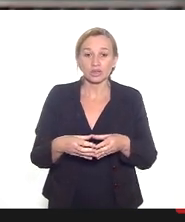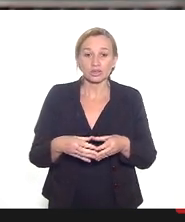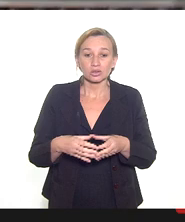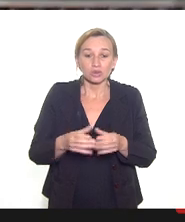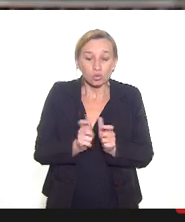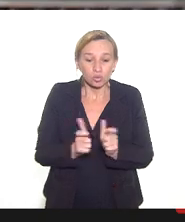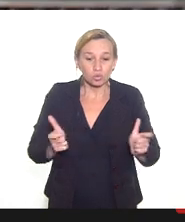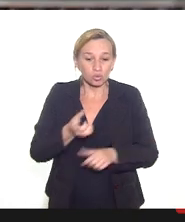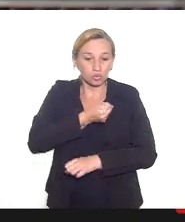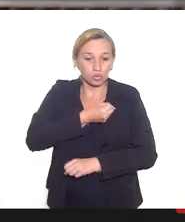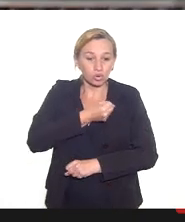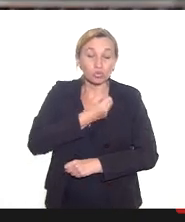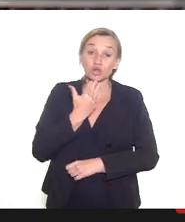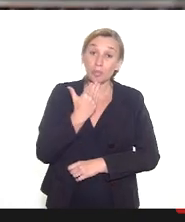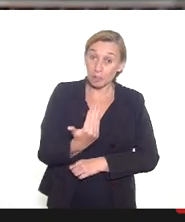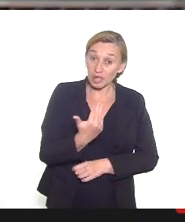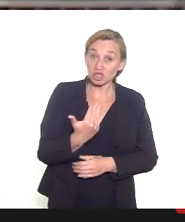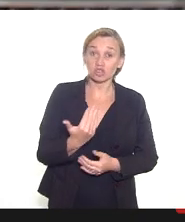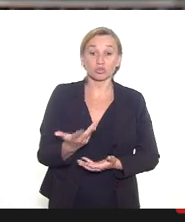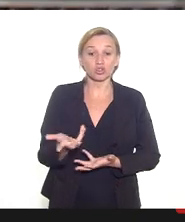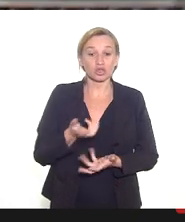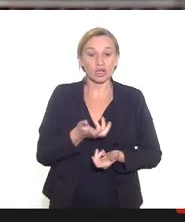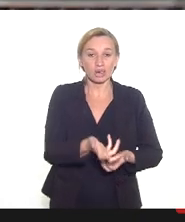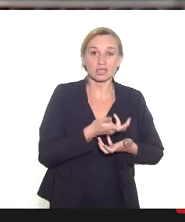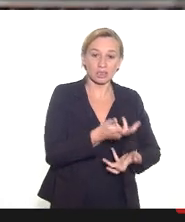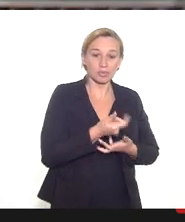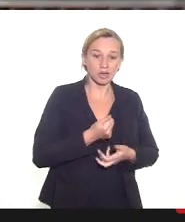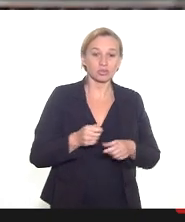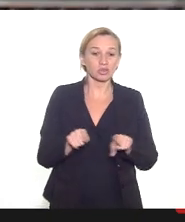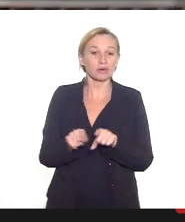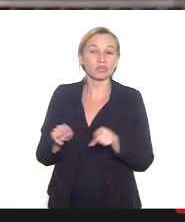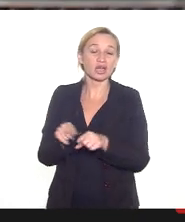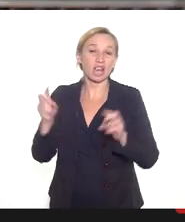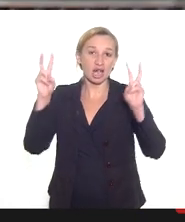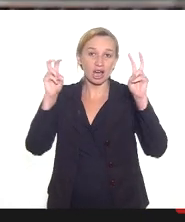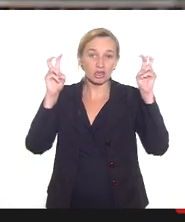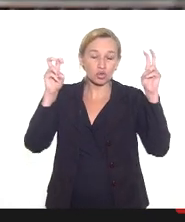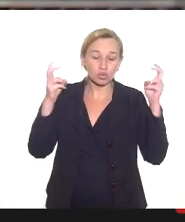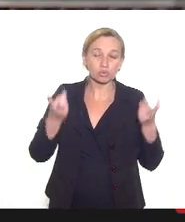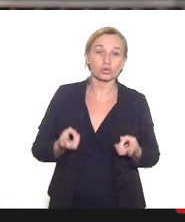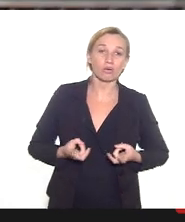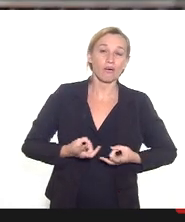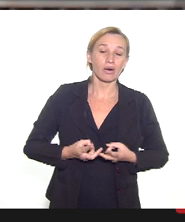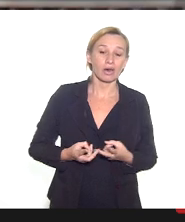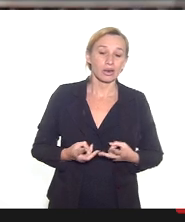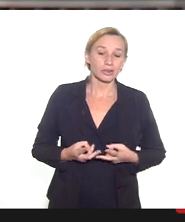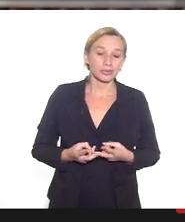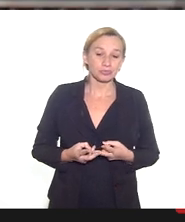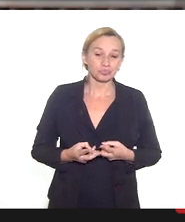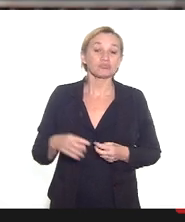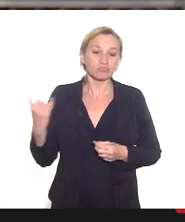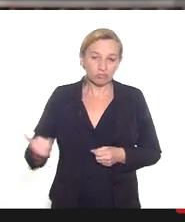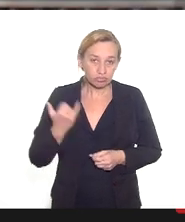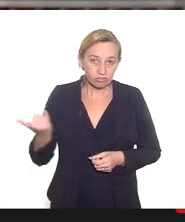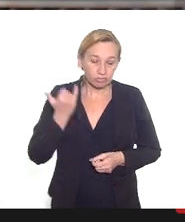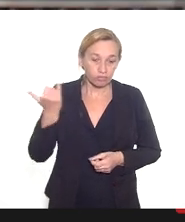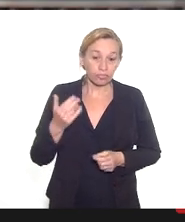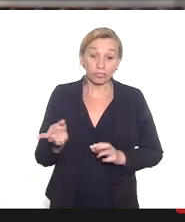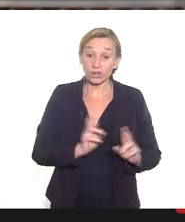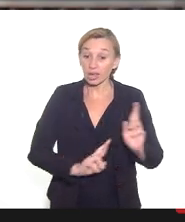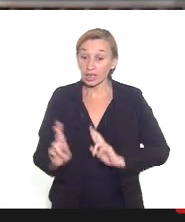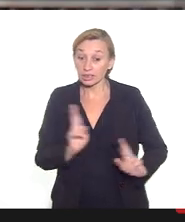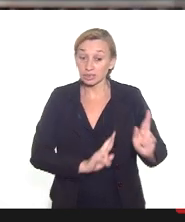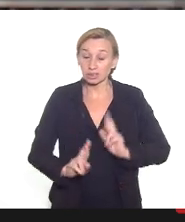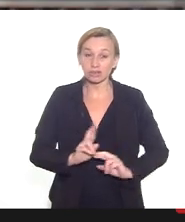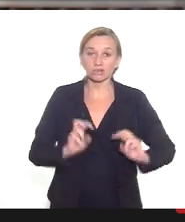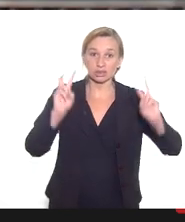grande número de pedidos que recebemos e de questões muito importantes relacionadas